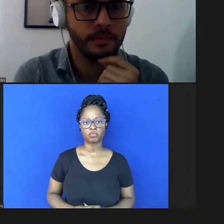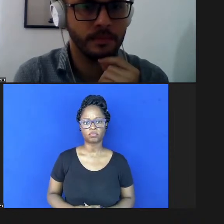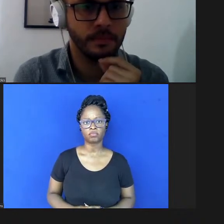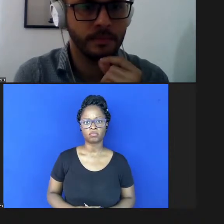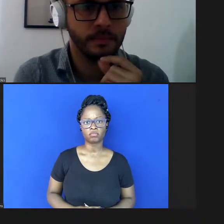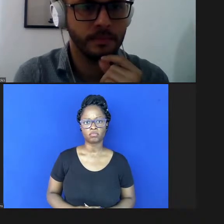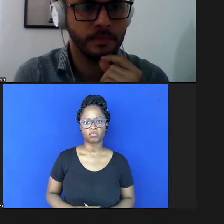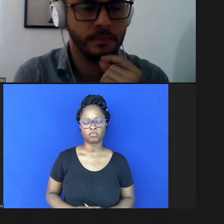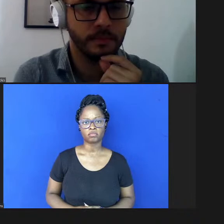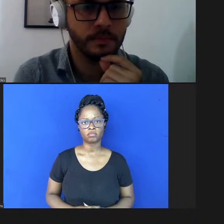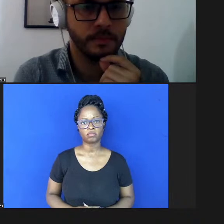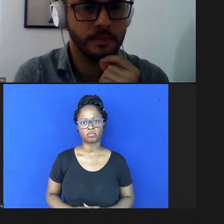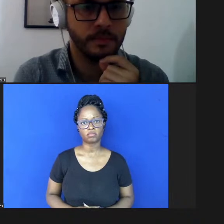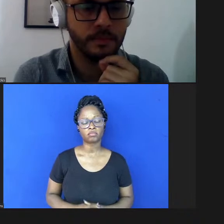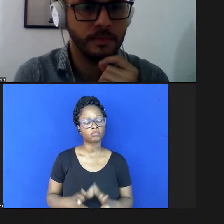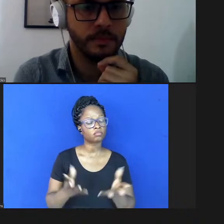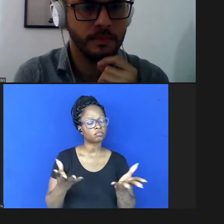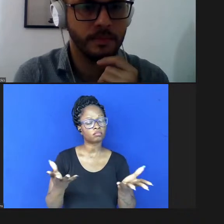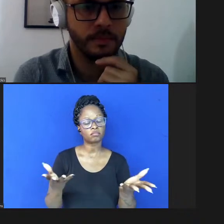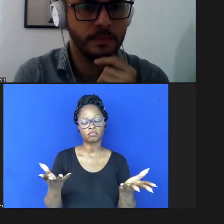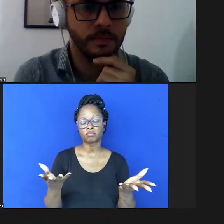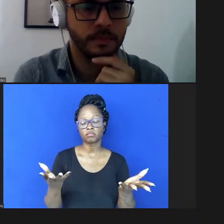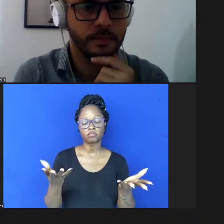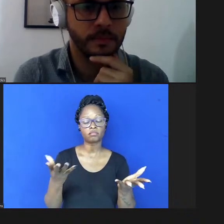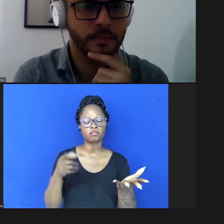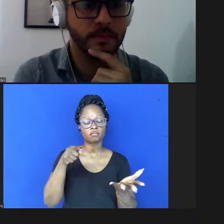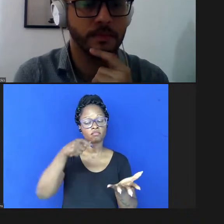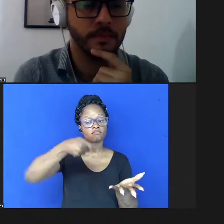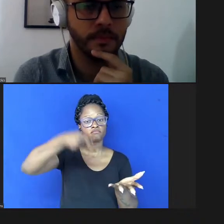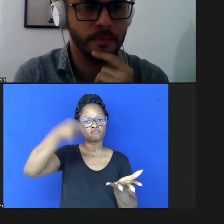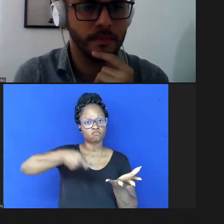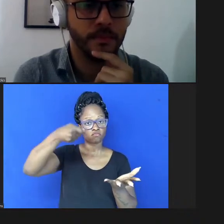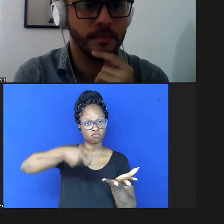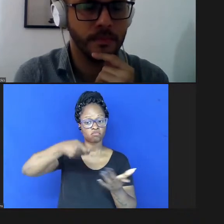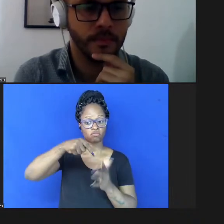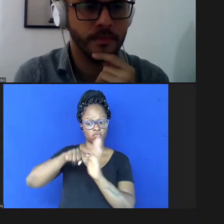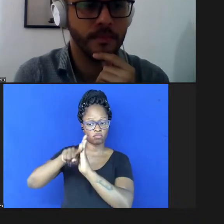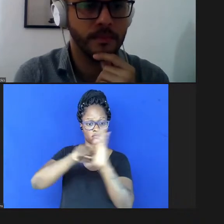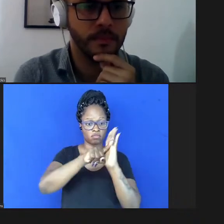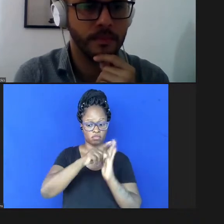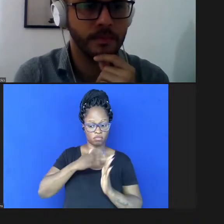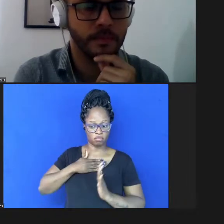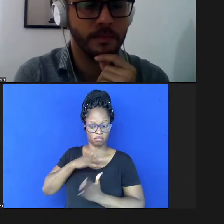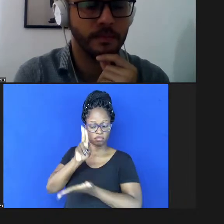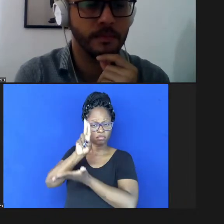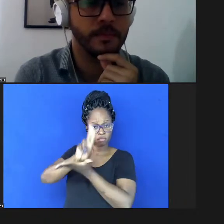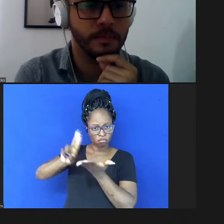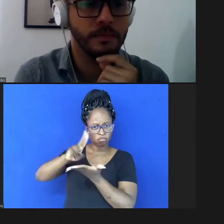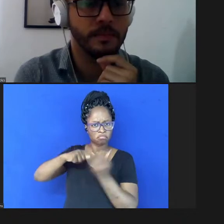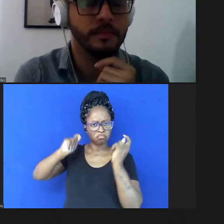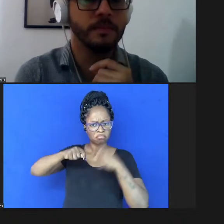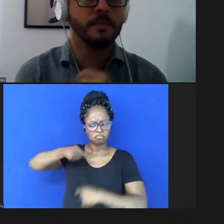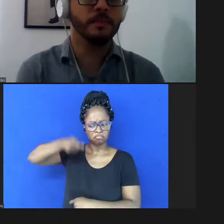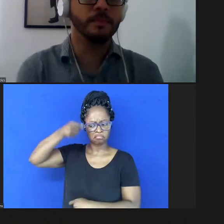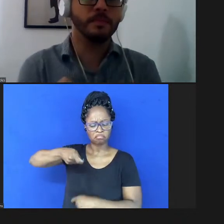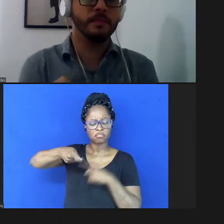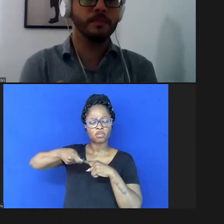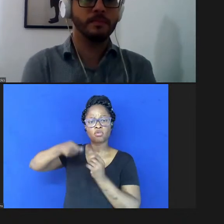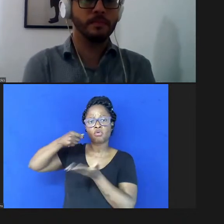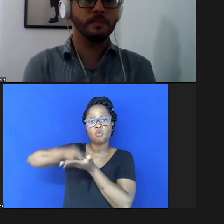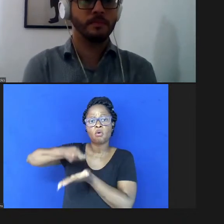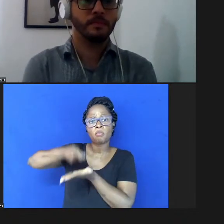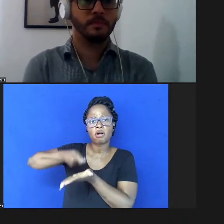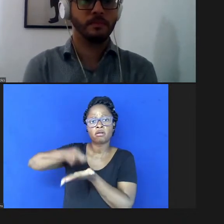e tornou-se obrigatório que os pesquisadores da minha universidade eles passaram a ser obrigados a colocar